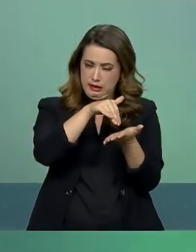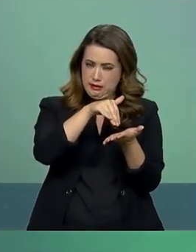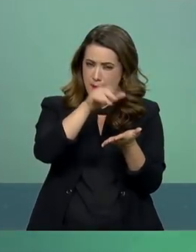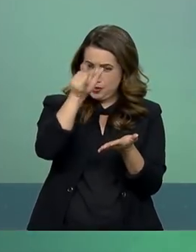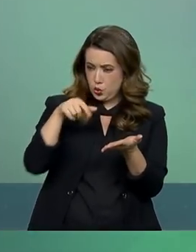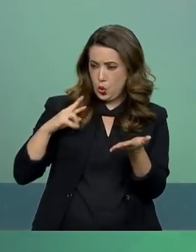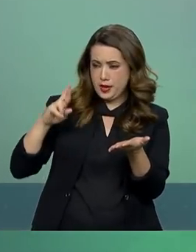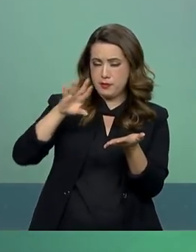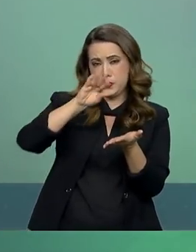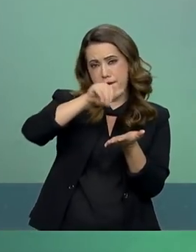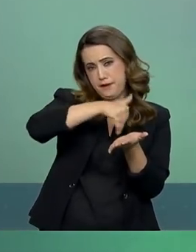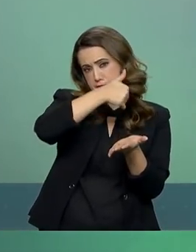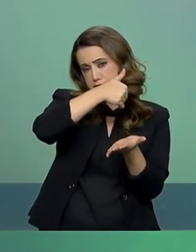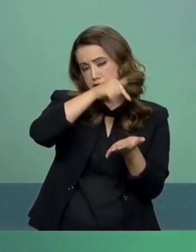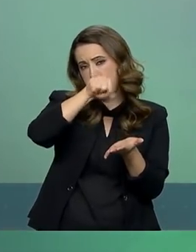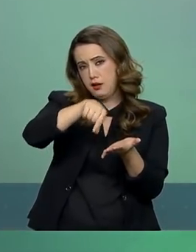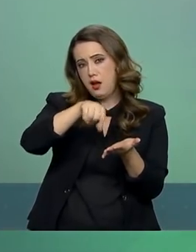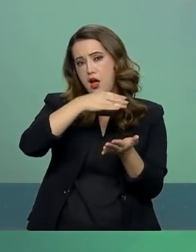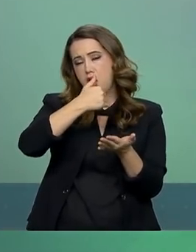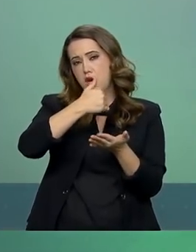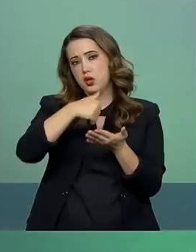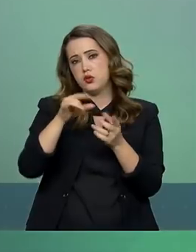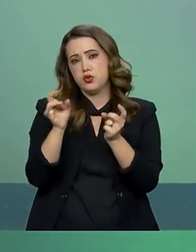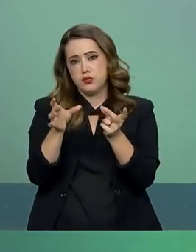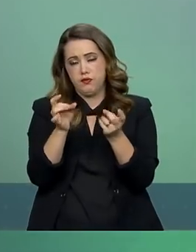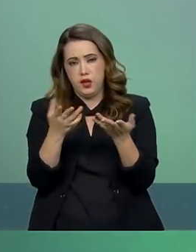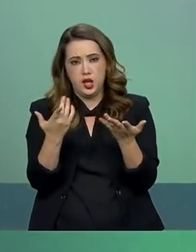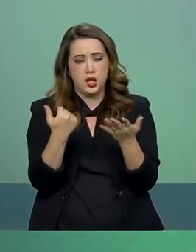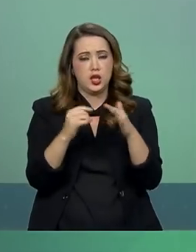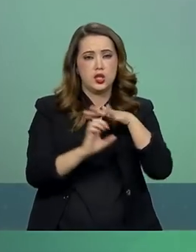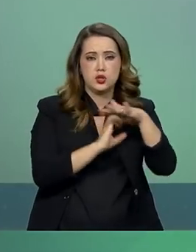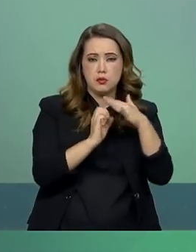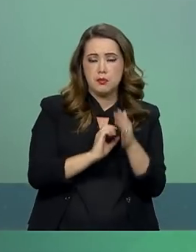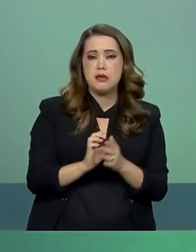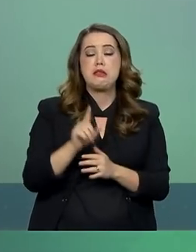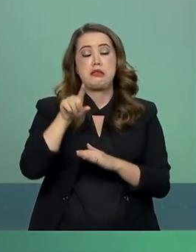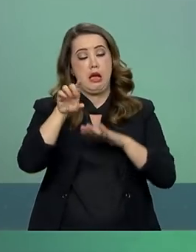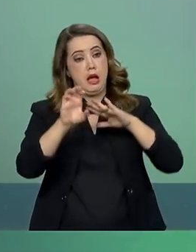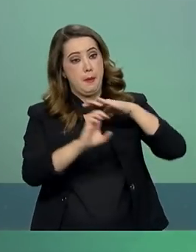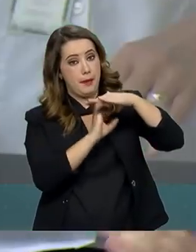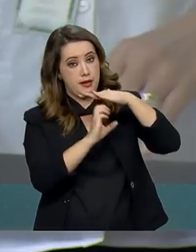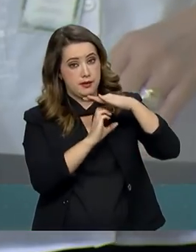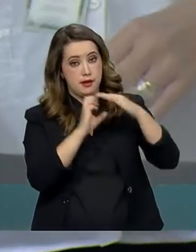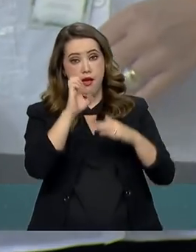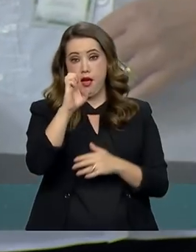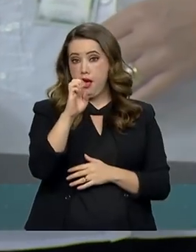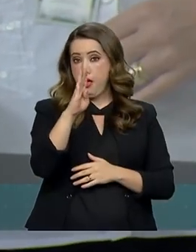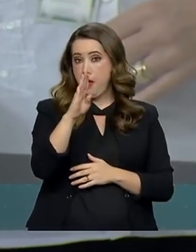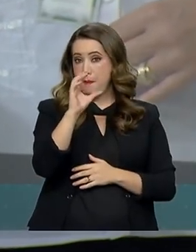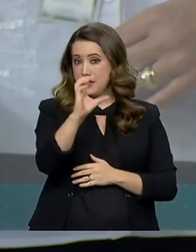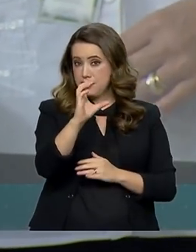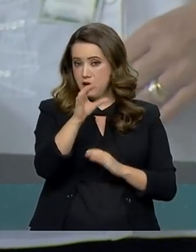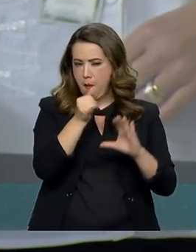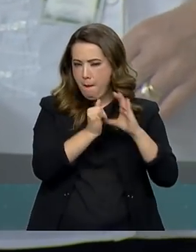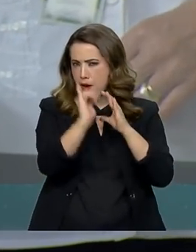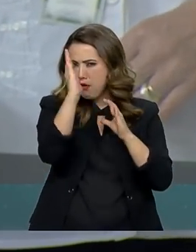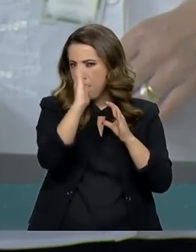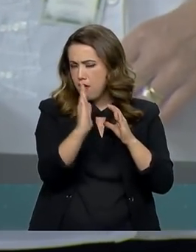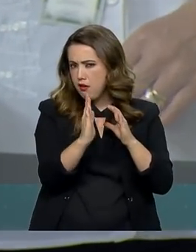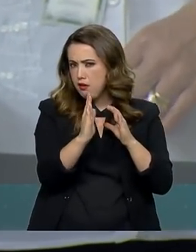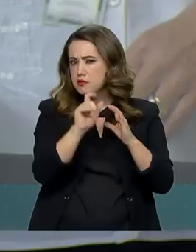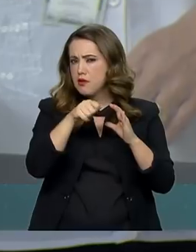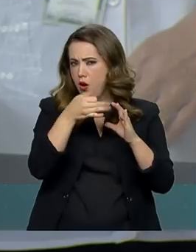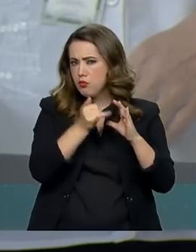qual é o tema? O vai ser debatido? A EBC é um desses temas desse encontro? Porque na semana passada o presidente em